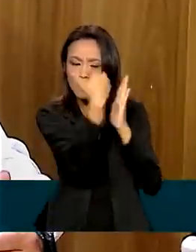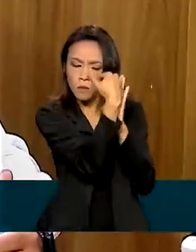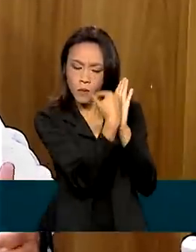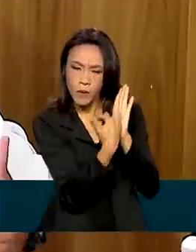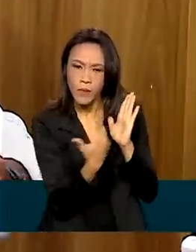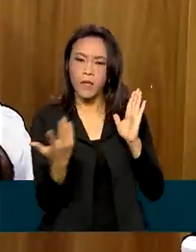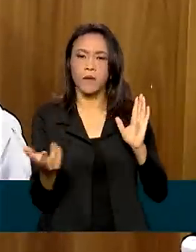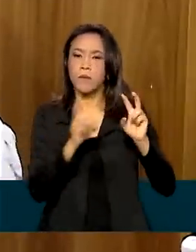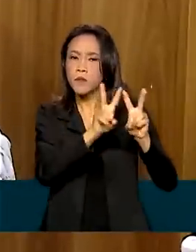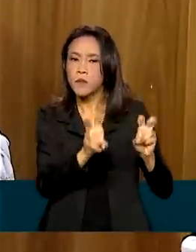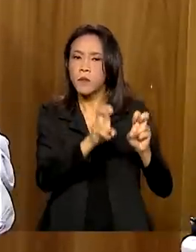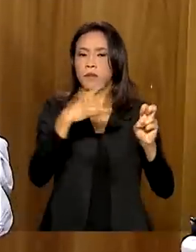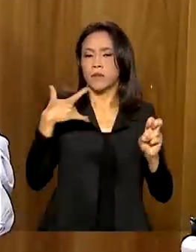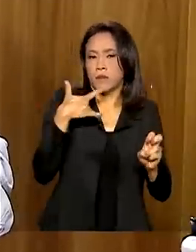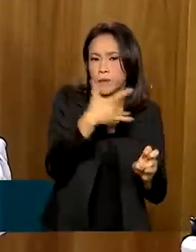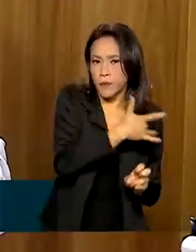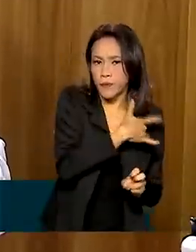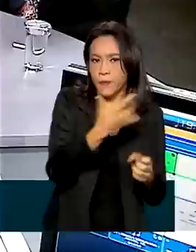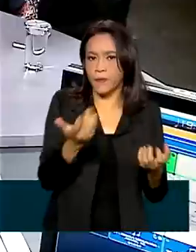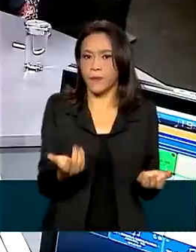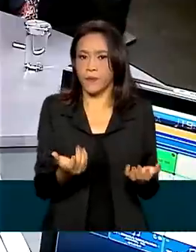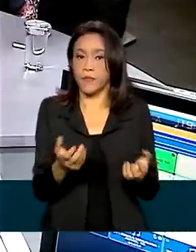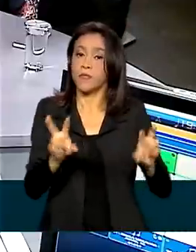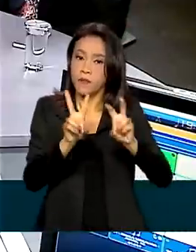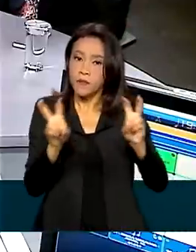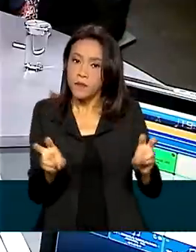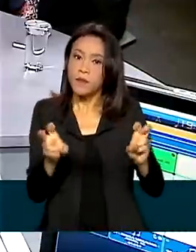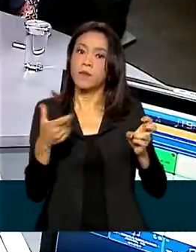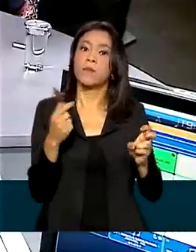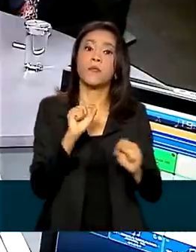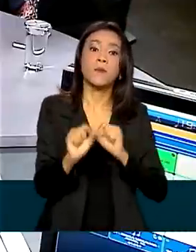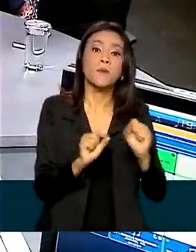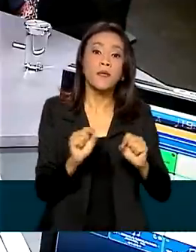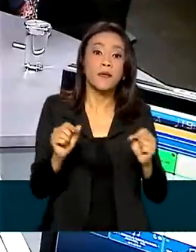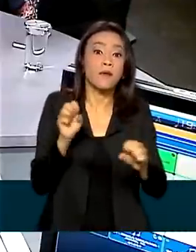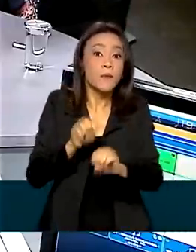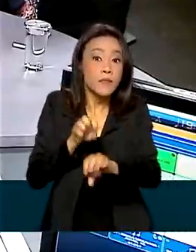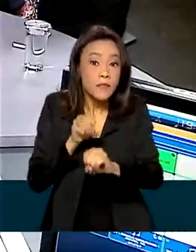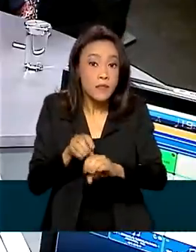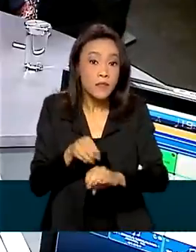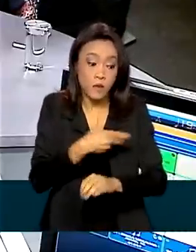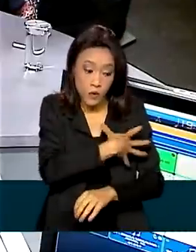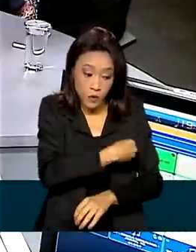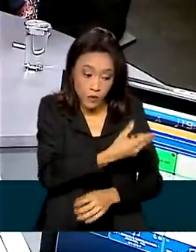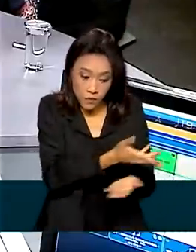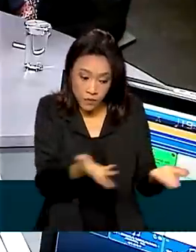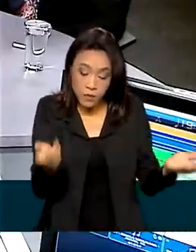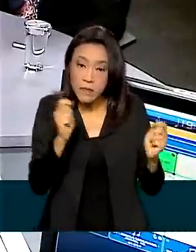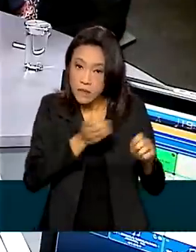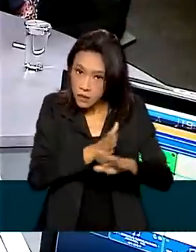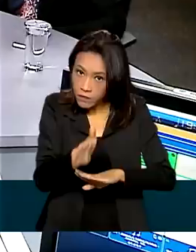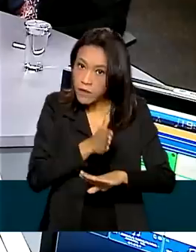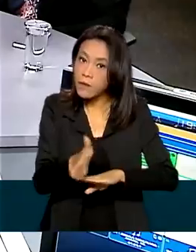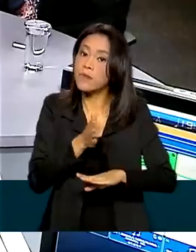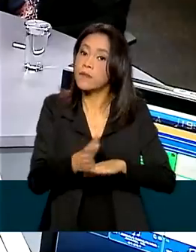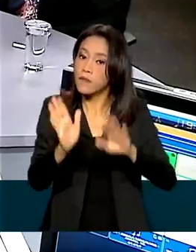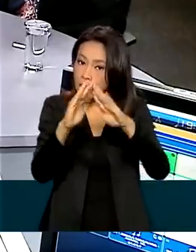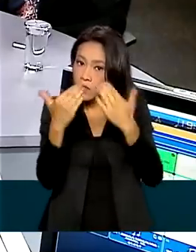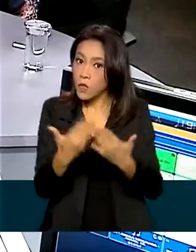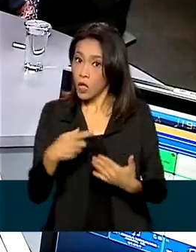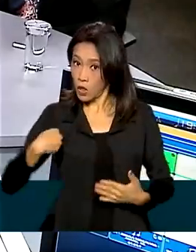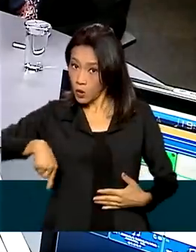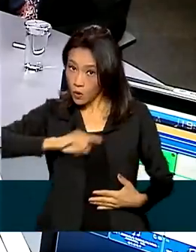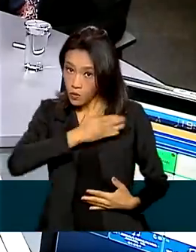saúde, como também a presença dos filhos e dos beneficiários nas escolas que a gente acompanha, também o